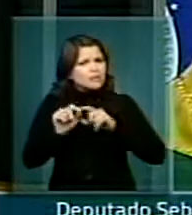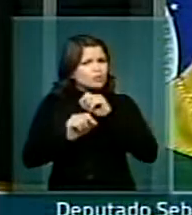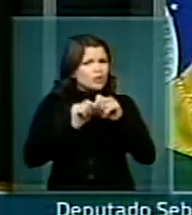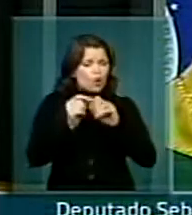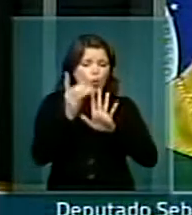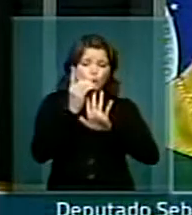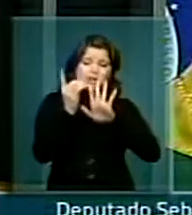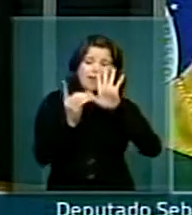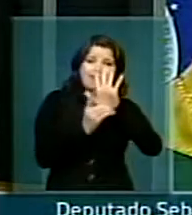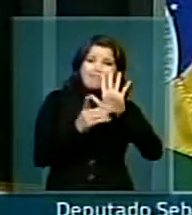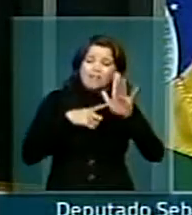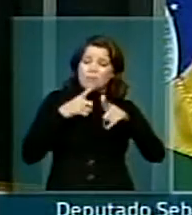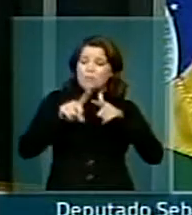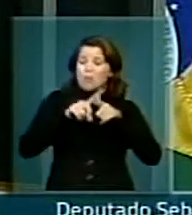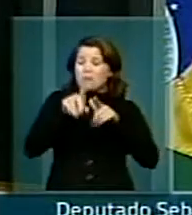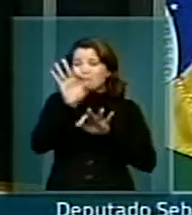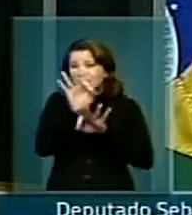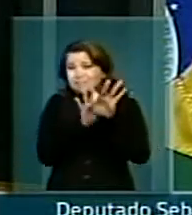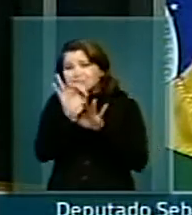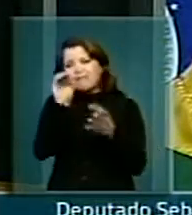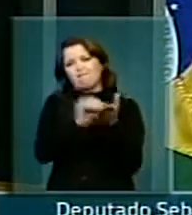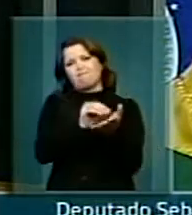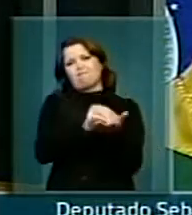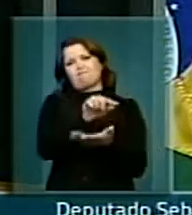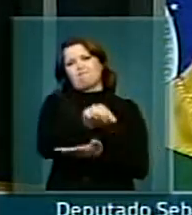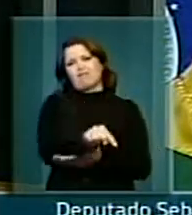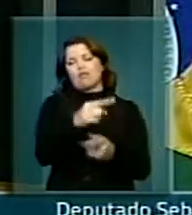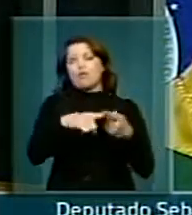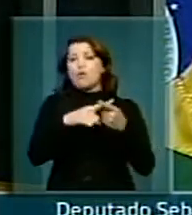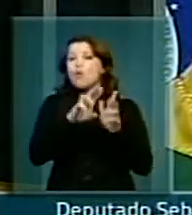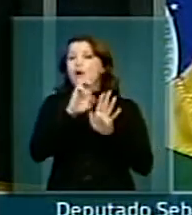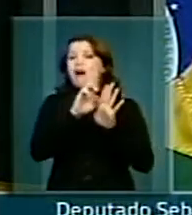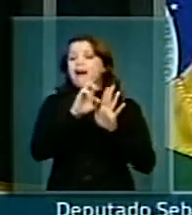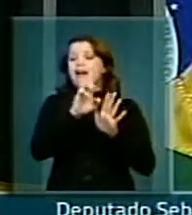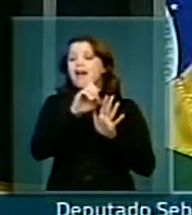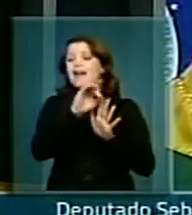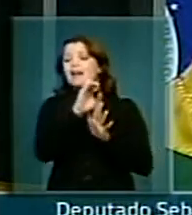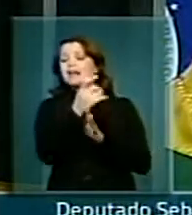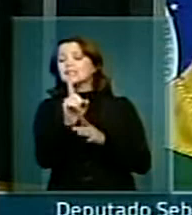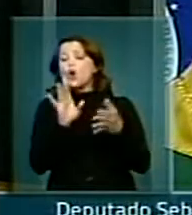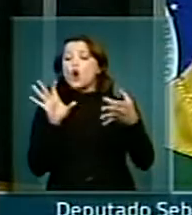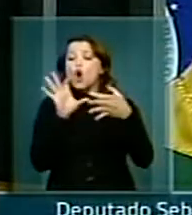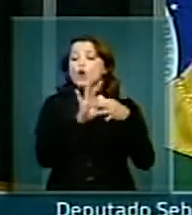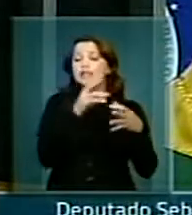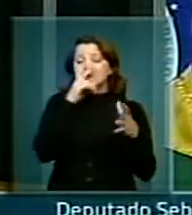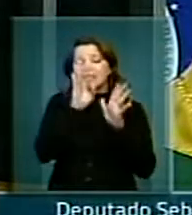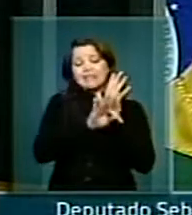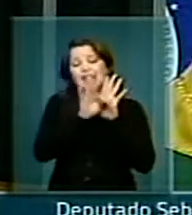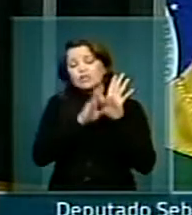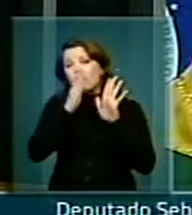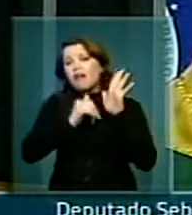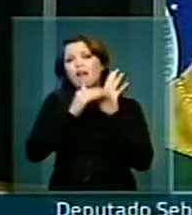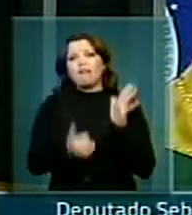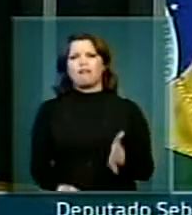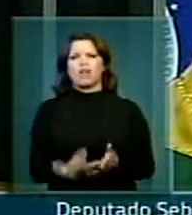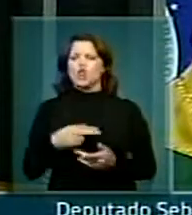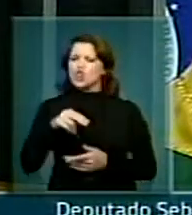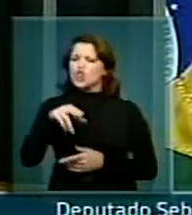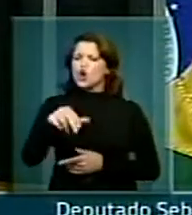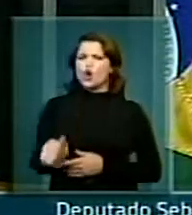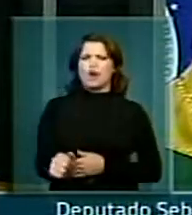decreto, ele tem um problema estrutural, ele tem um problema de redação, de contexto, de texto. Nunca antes,